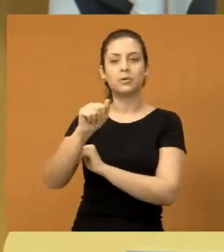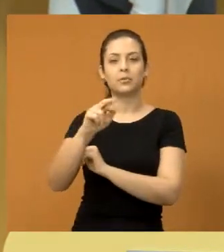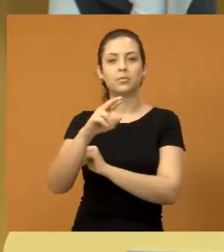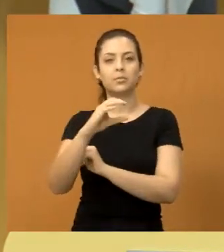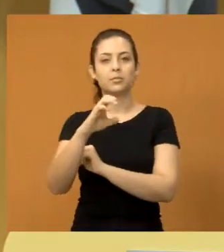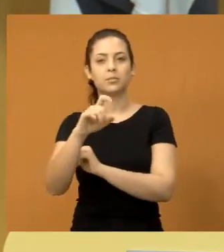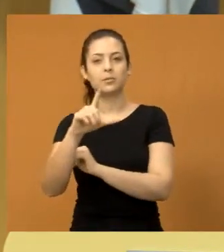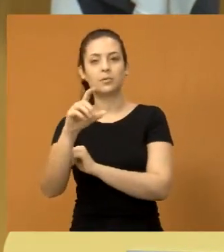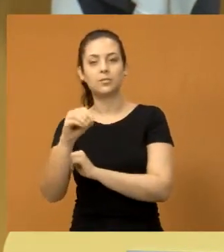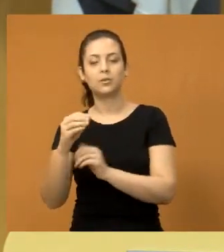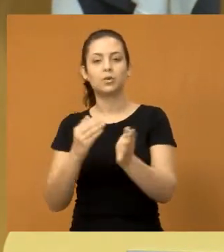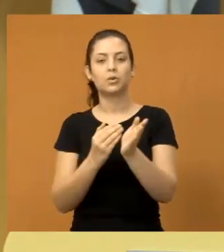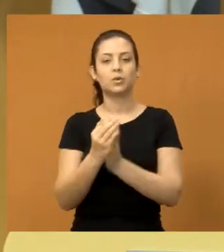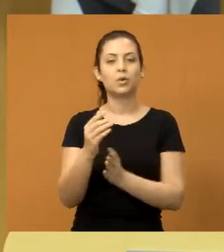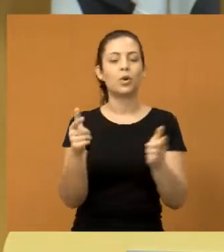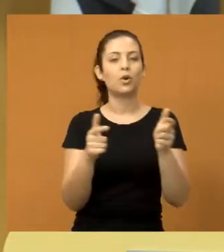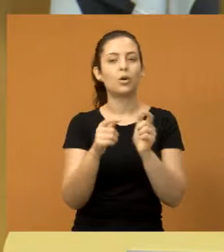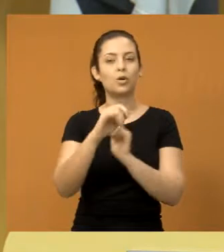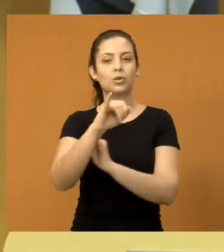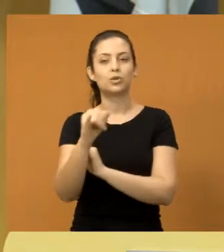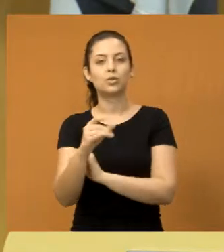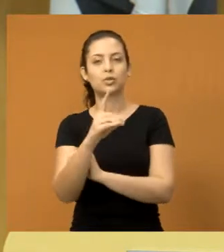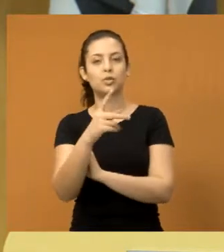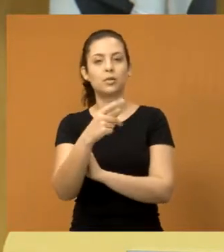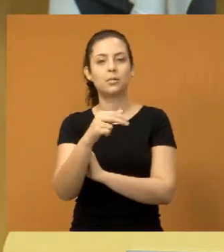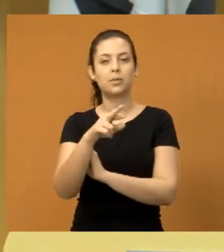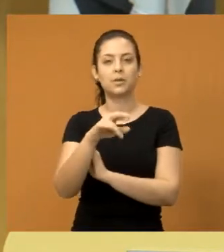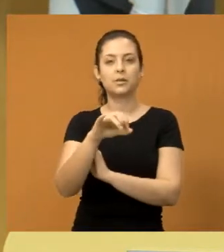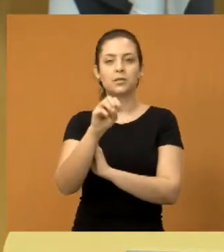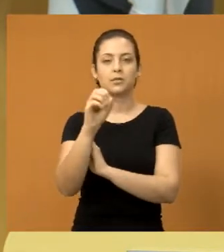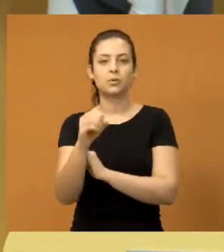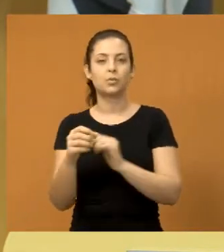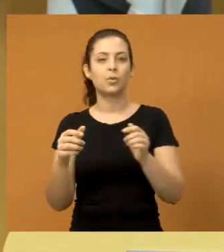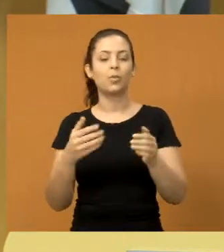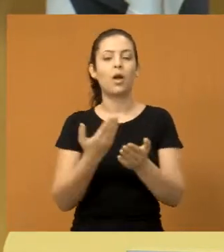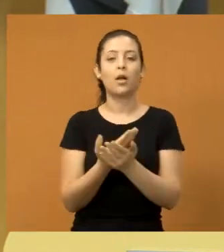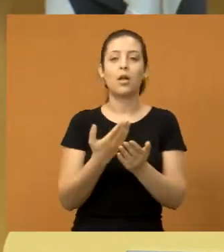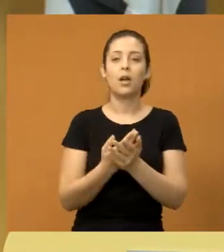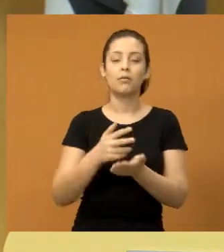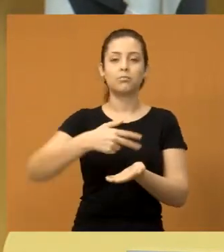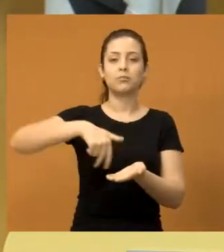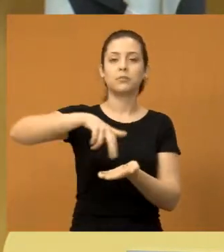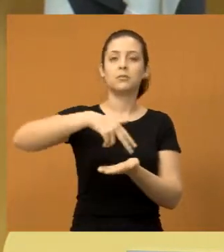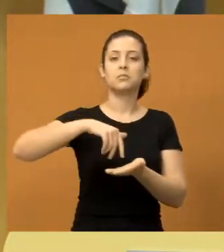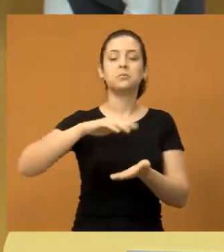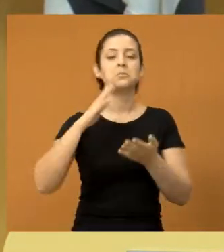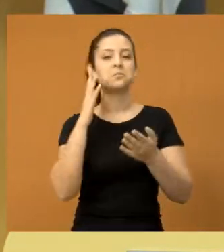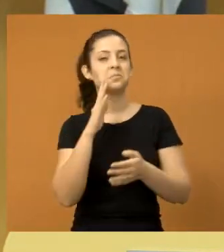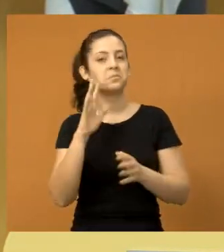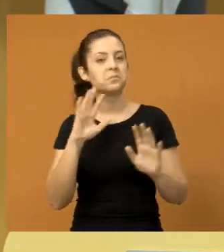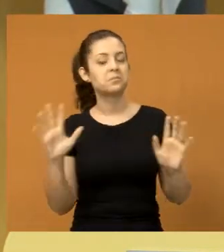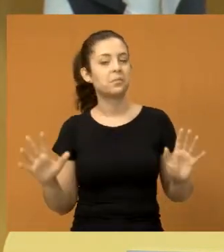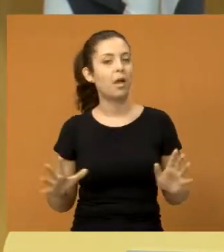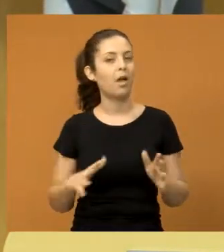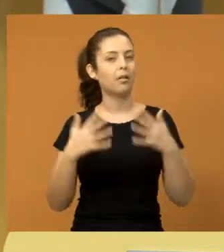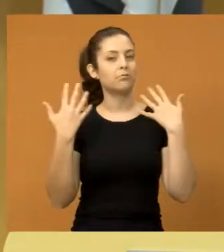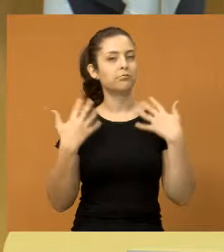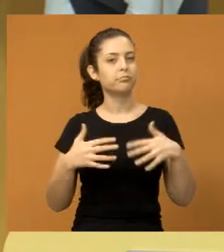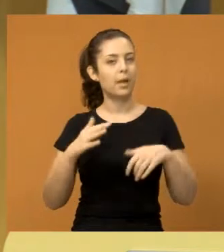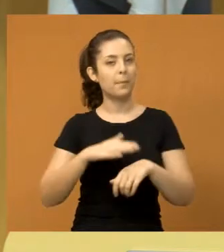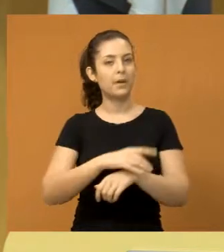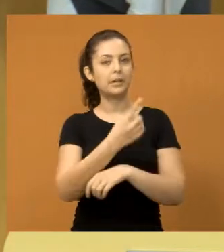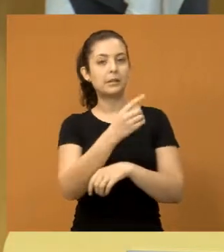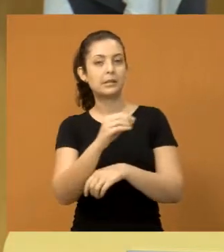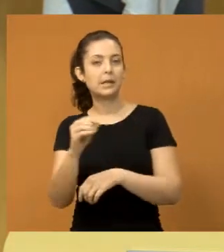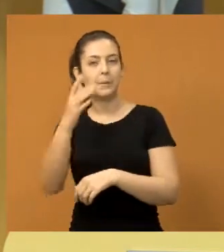iniciou no Jardim Paraíso, Odilo, a aula de dança lá, rapaz, foi um evento e tanto, rapaz. Olha, teve mais de